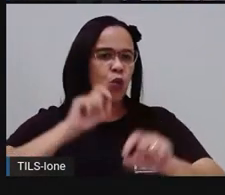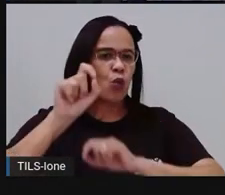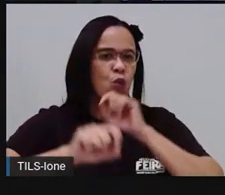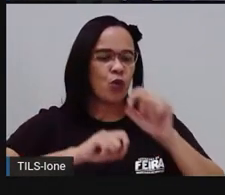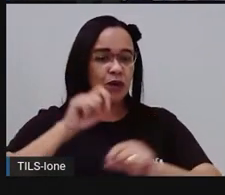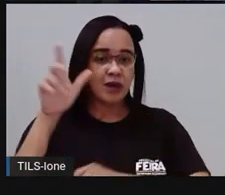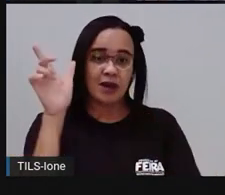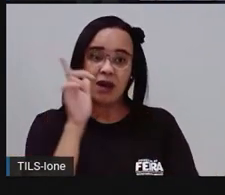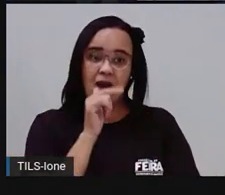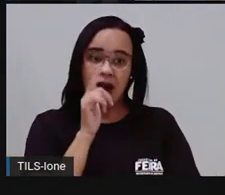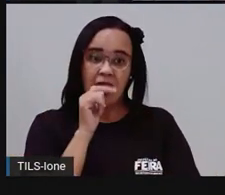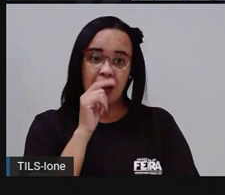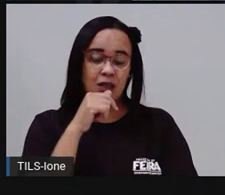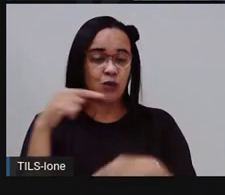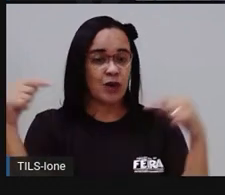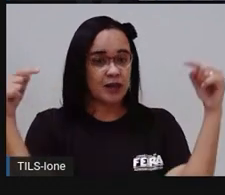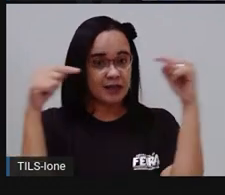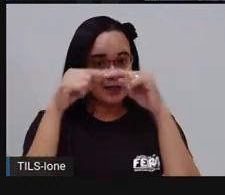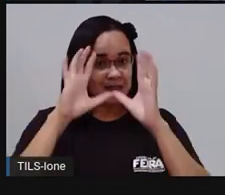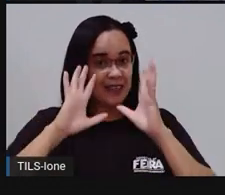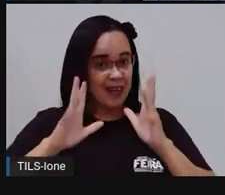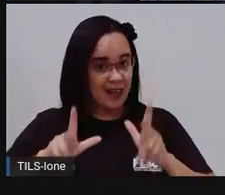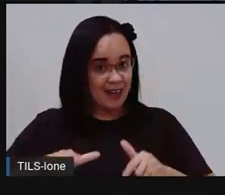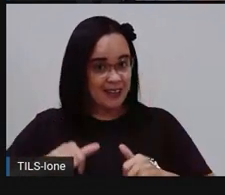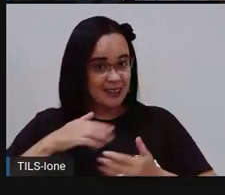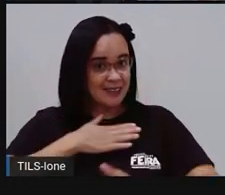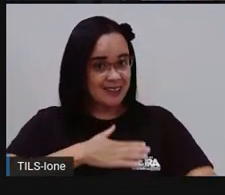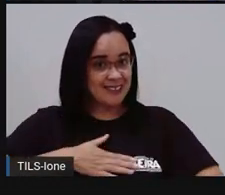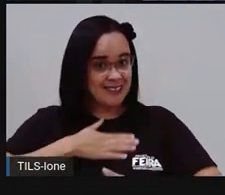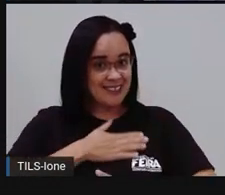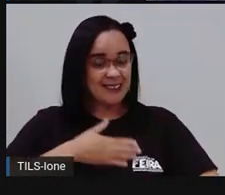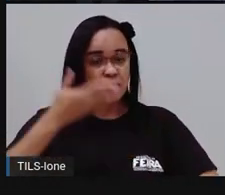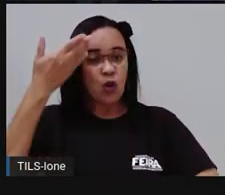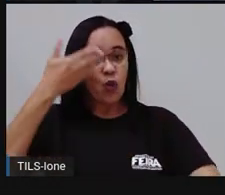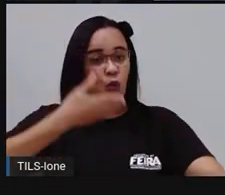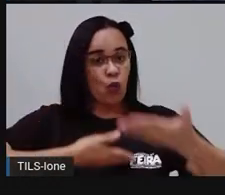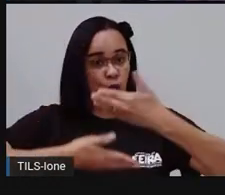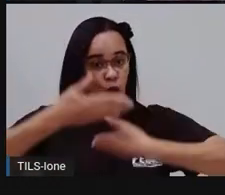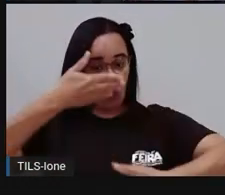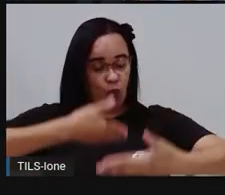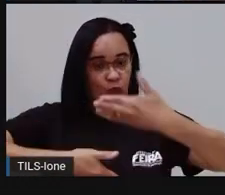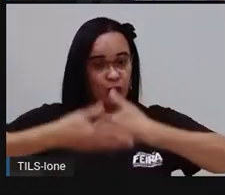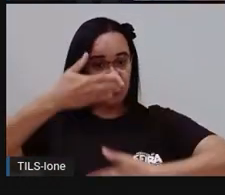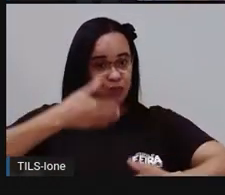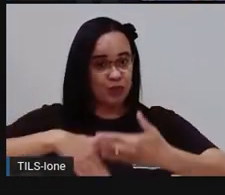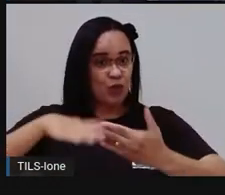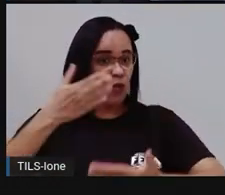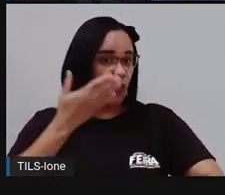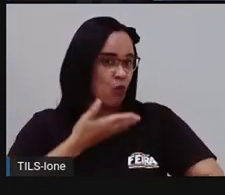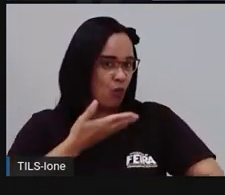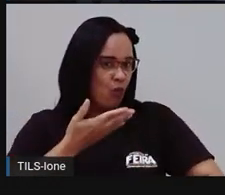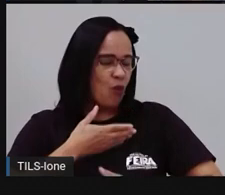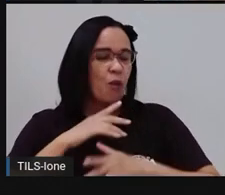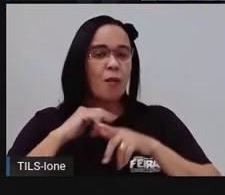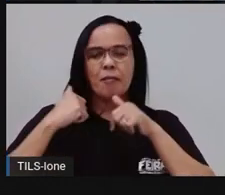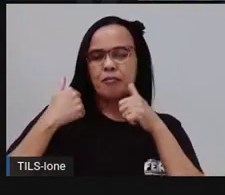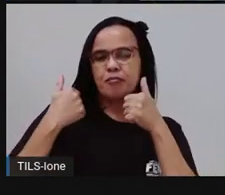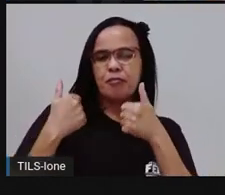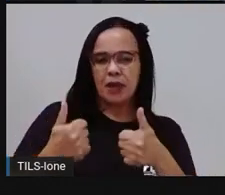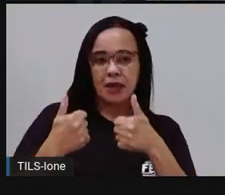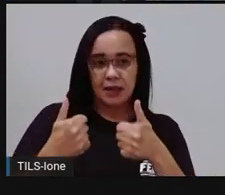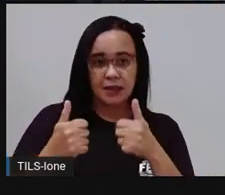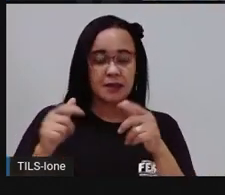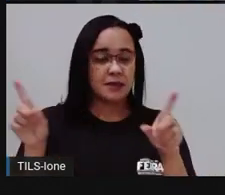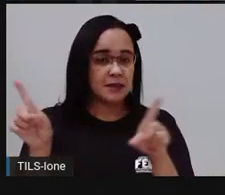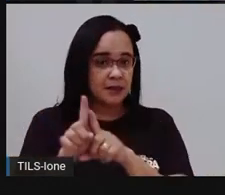de higiene, a gente vai lembrar da importância, né? De cuidar do nosso corpo, do bem-estar do nosso corpo. E para isso